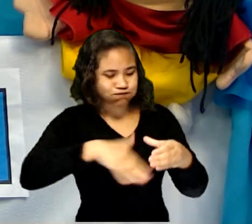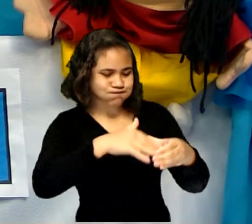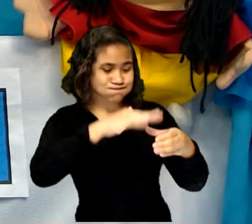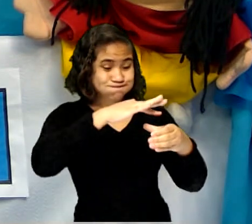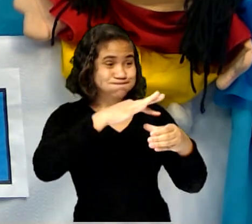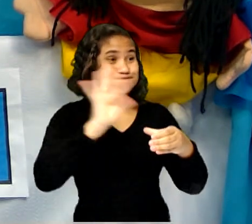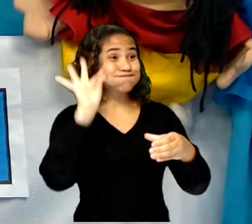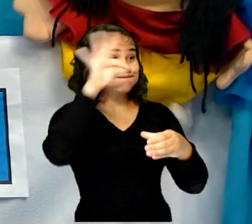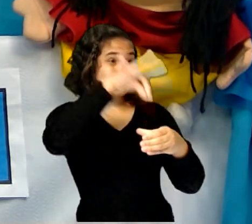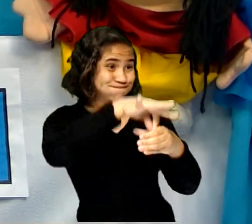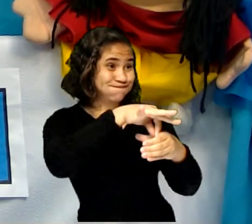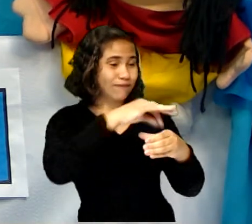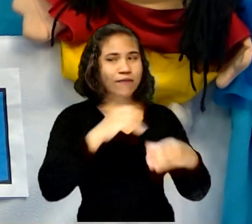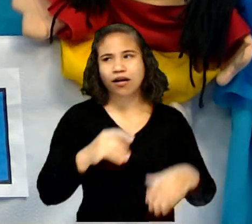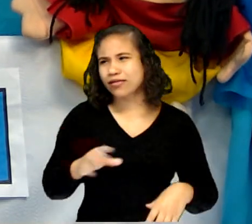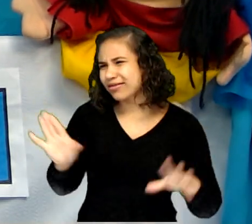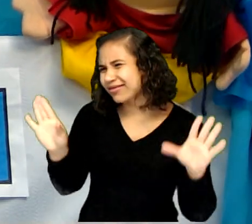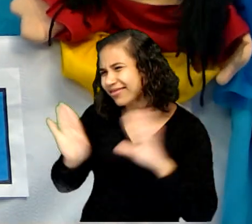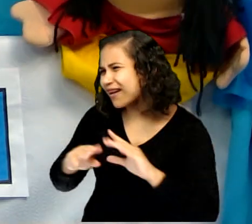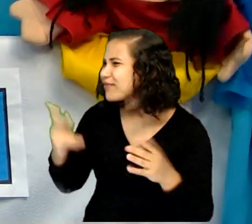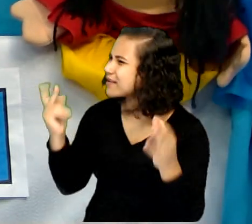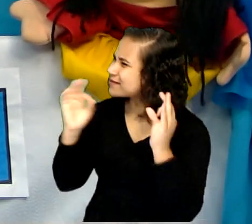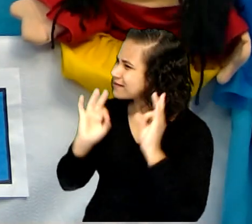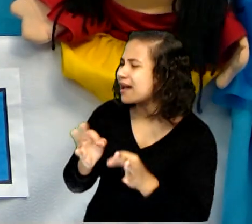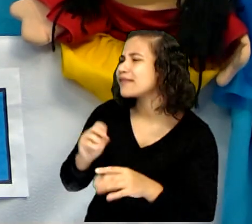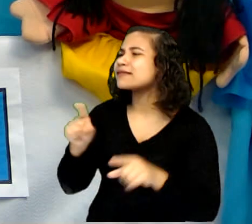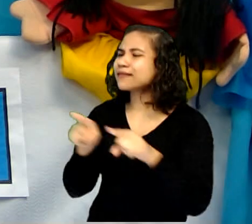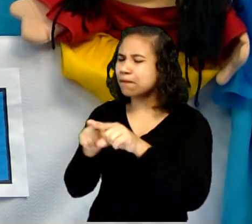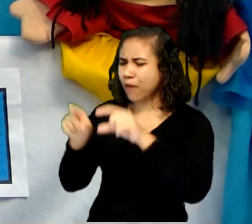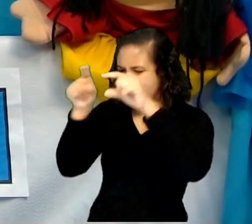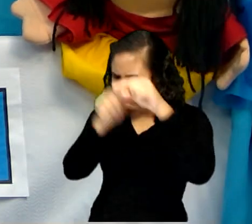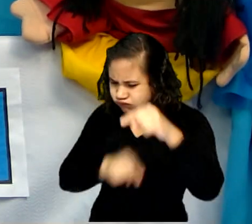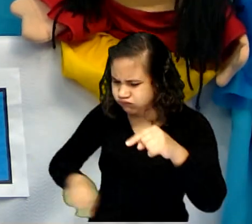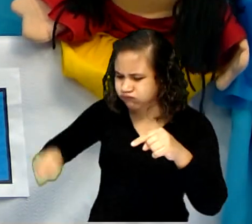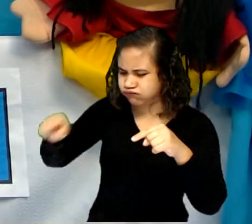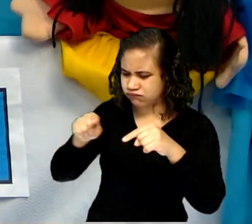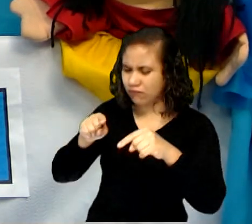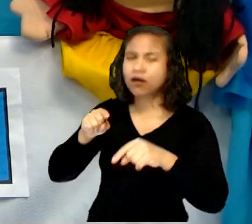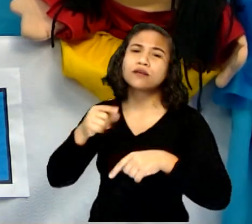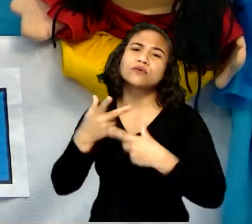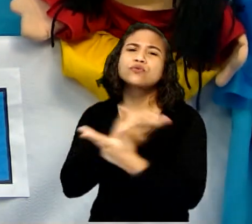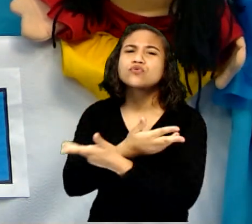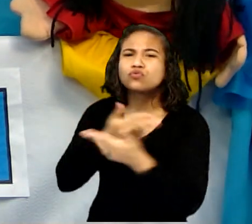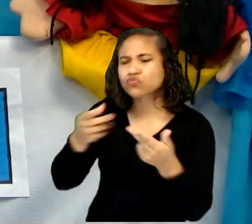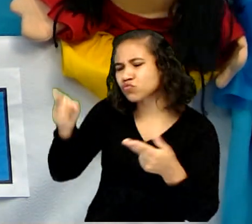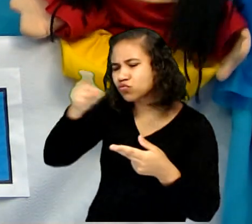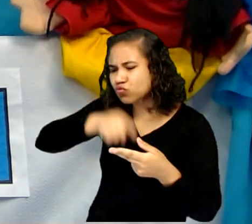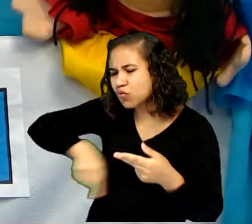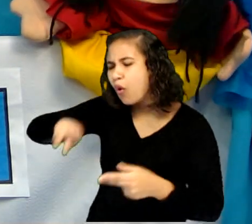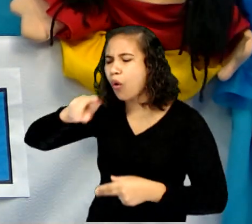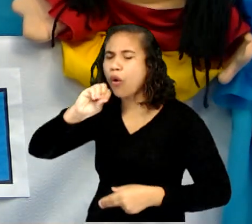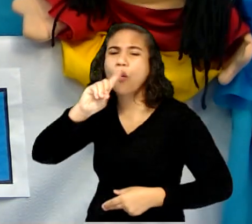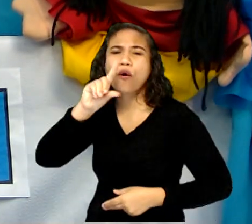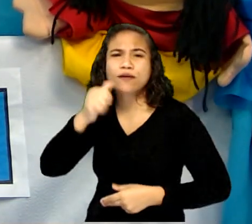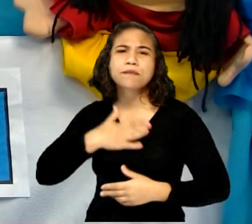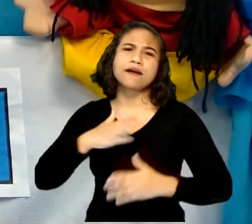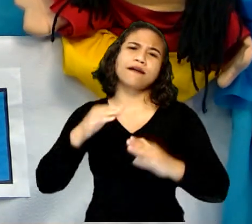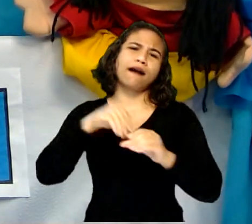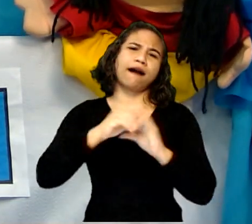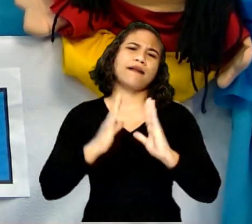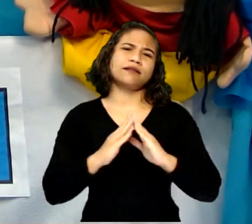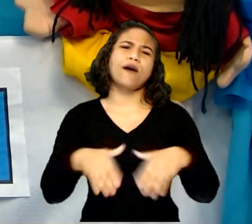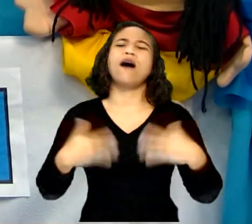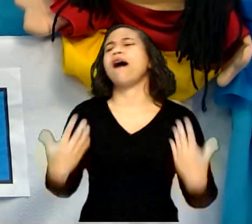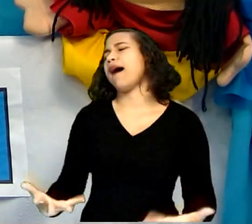assim! Não! E os pneus, Edu? Tem um monte de pneus na minha casa. Ô,